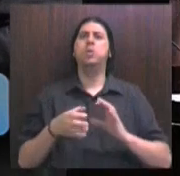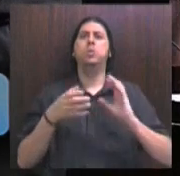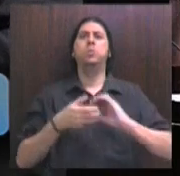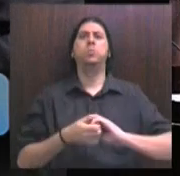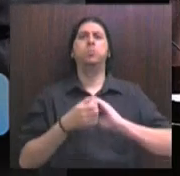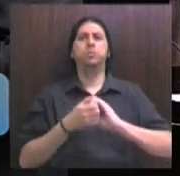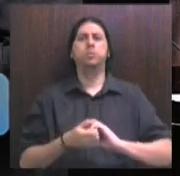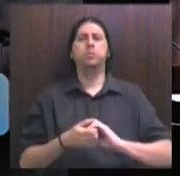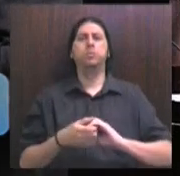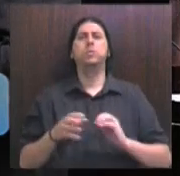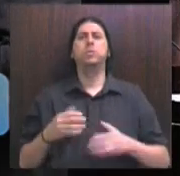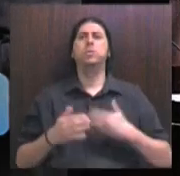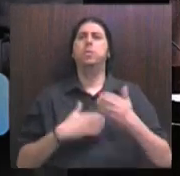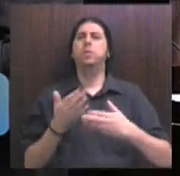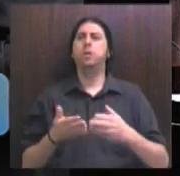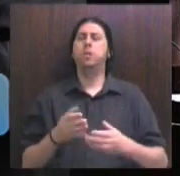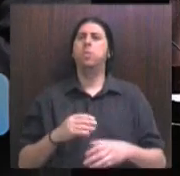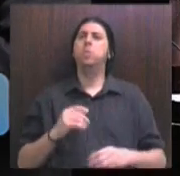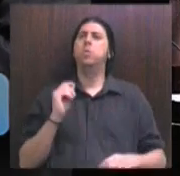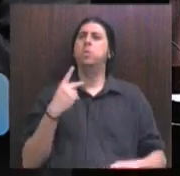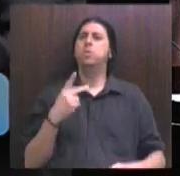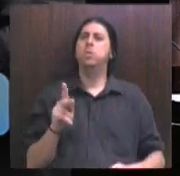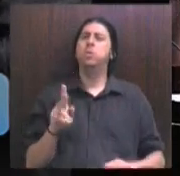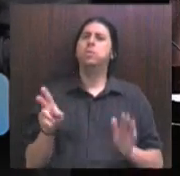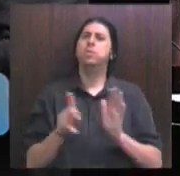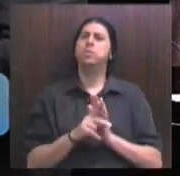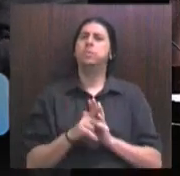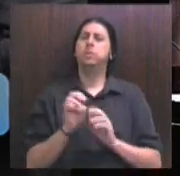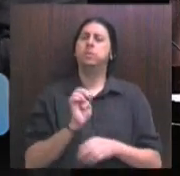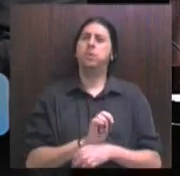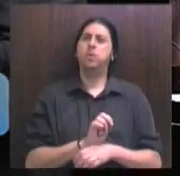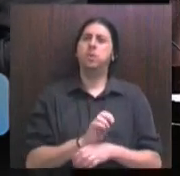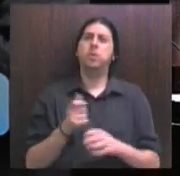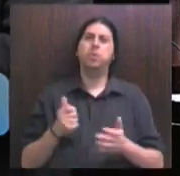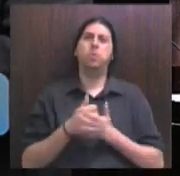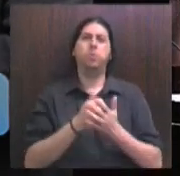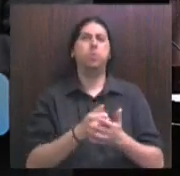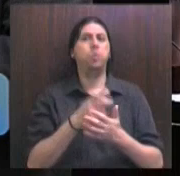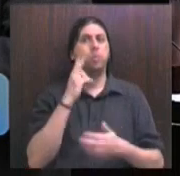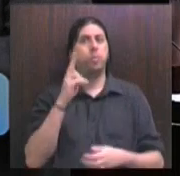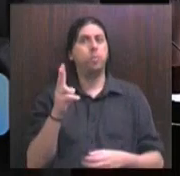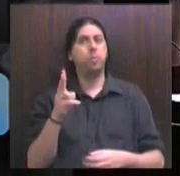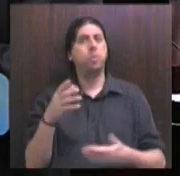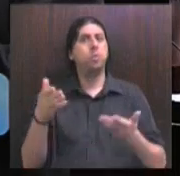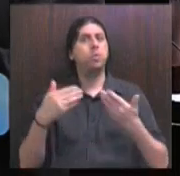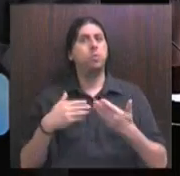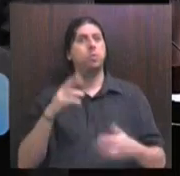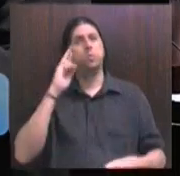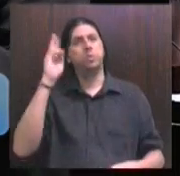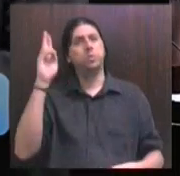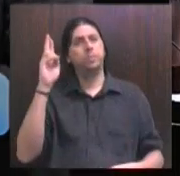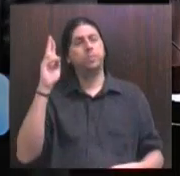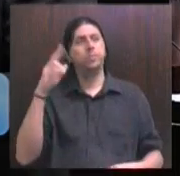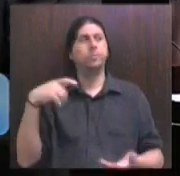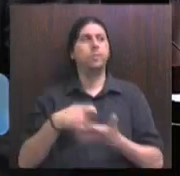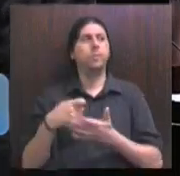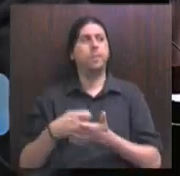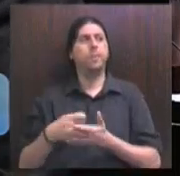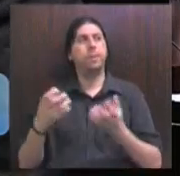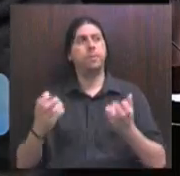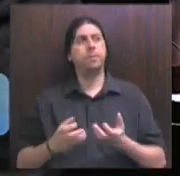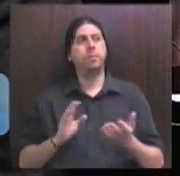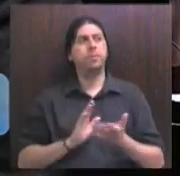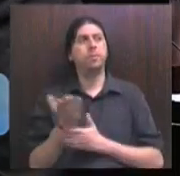o crescimento e o desenvolvimento do nosso Estado. Haja visto o apoio que deram à vossa excelência aqui na tentativa de